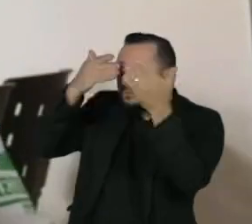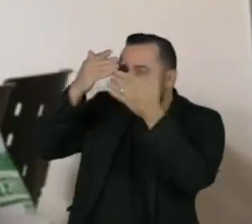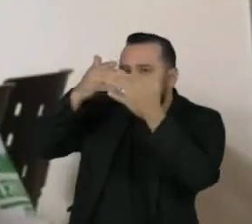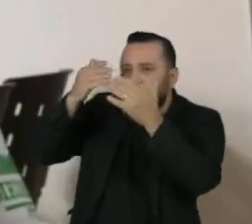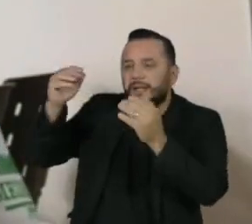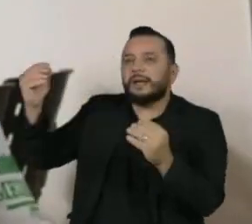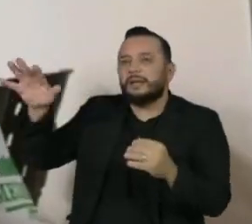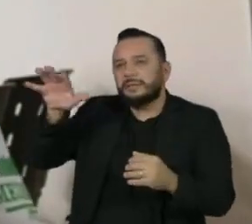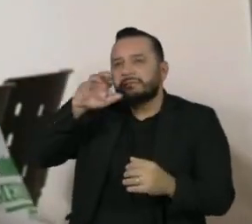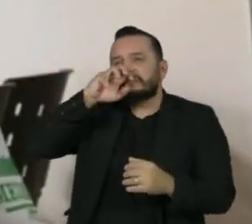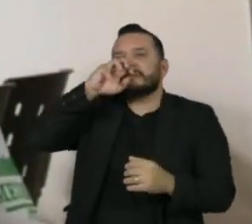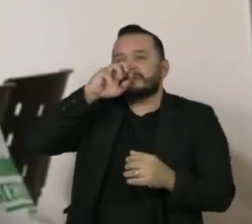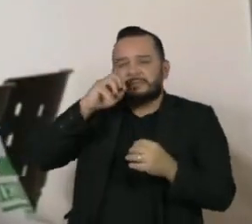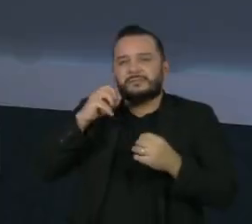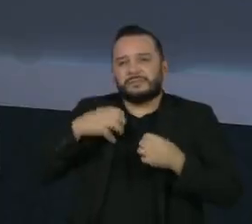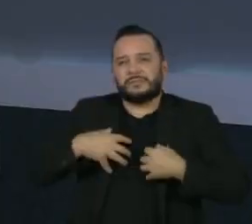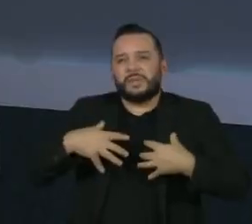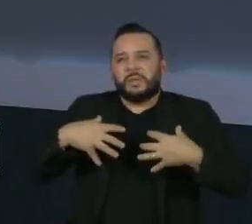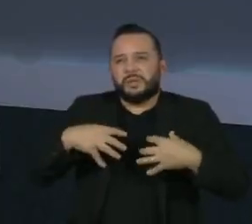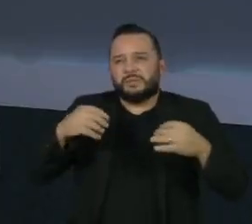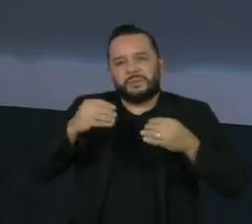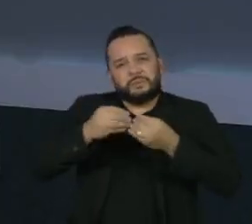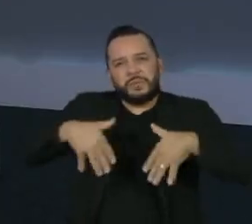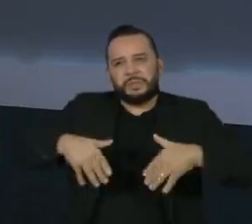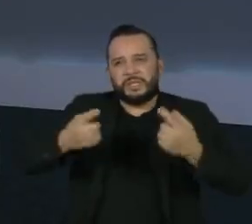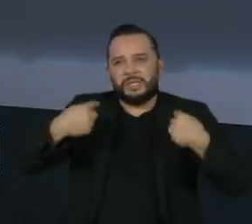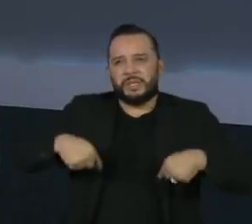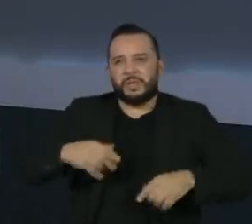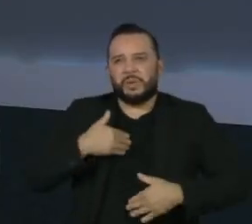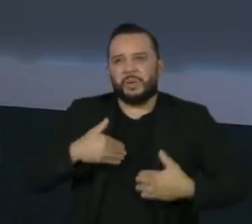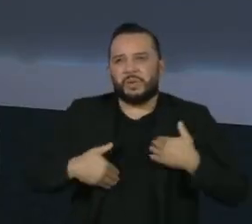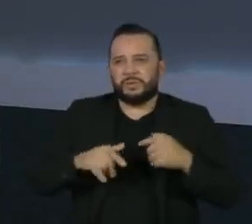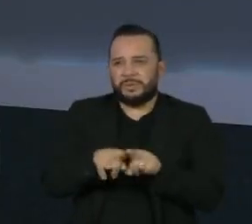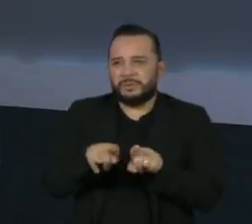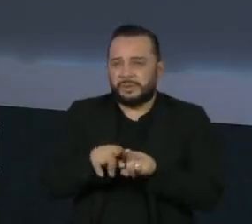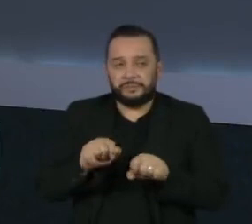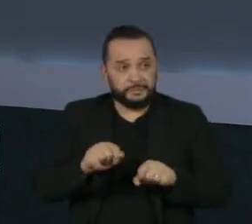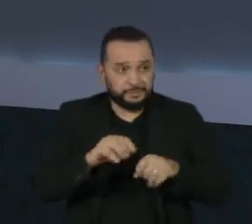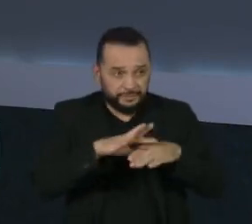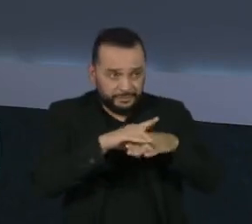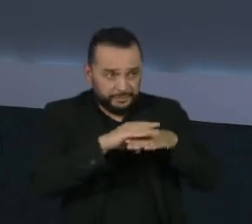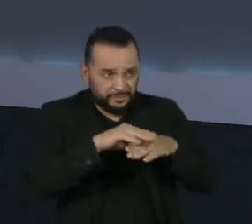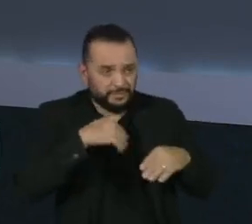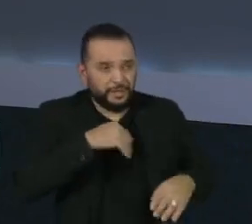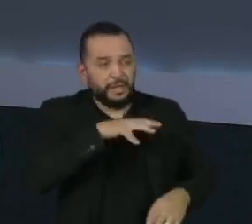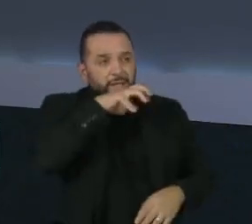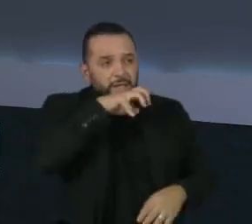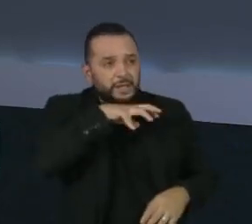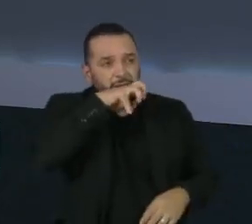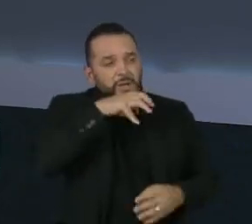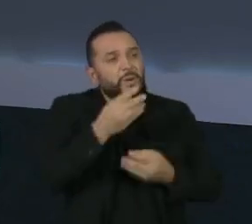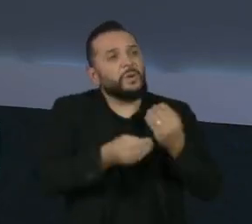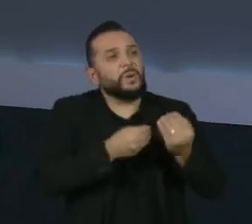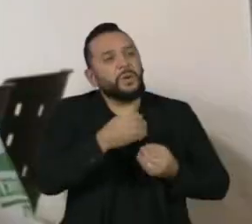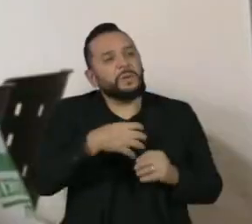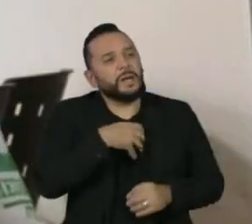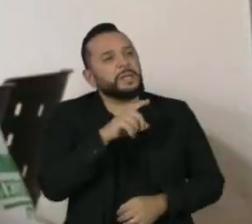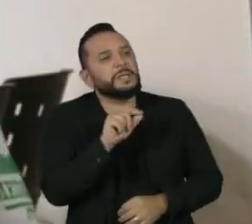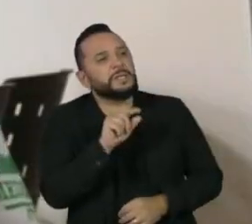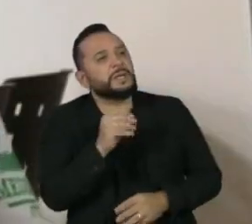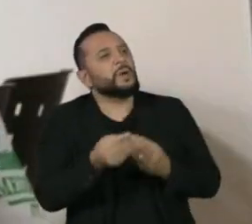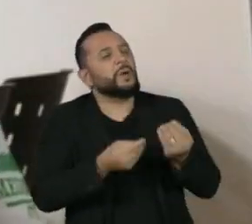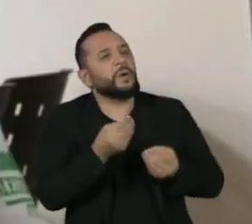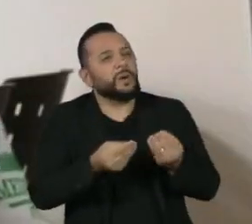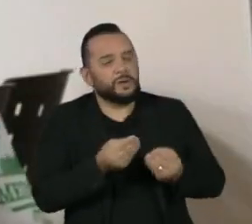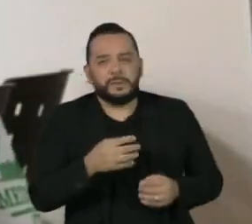desencadeantes importantes da APS. E é uma doença respiratória, então, os principais sintomas seriam? Os